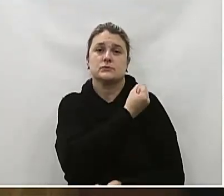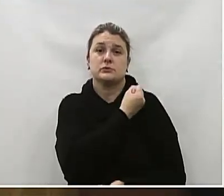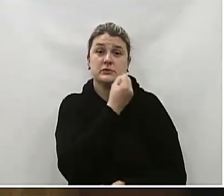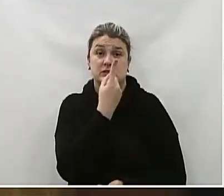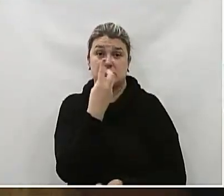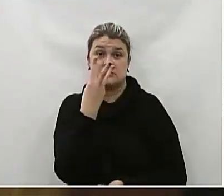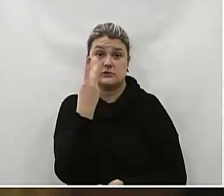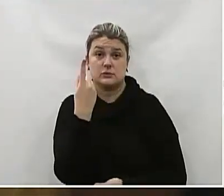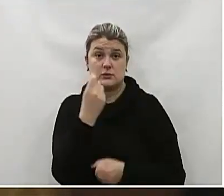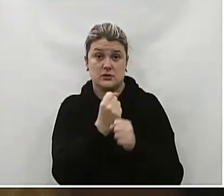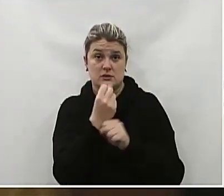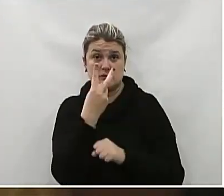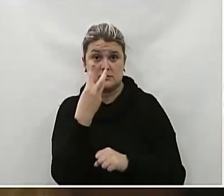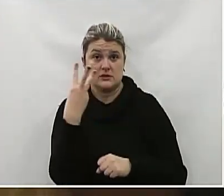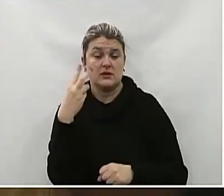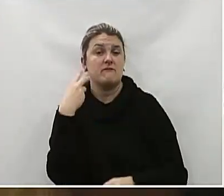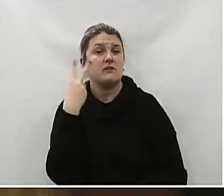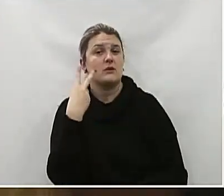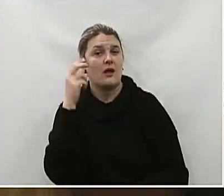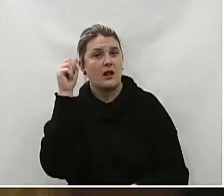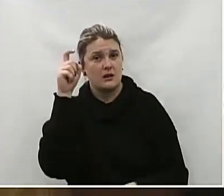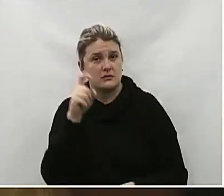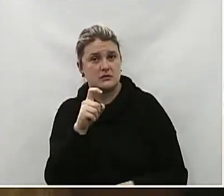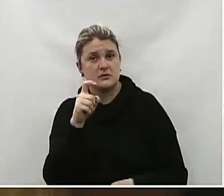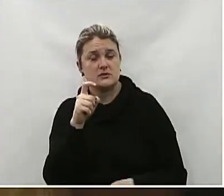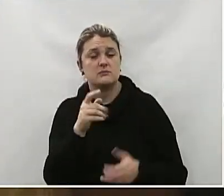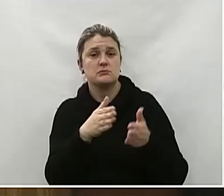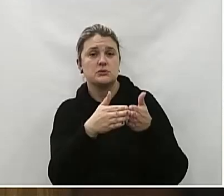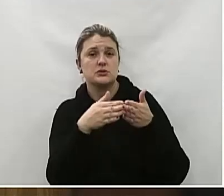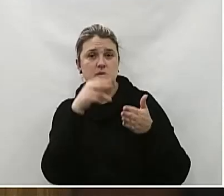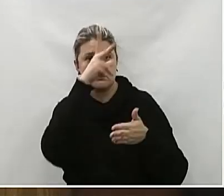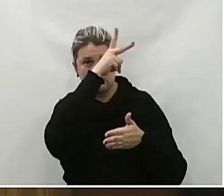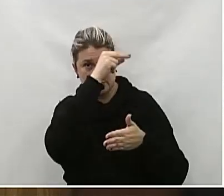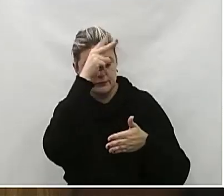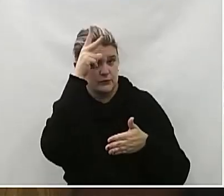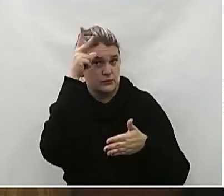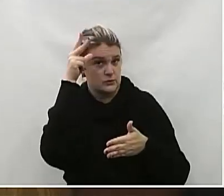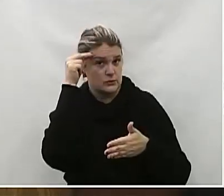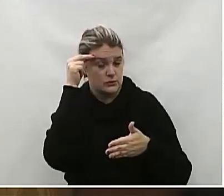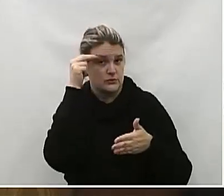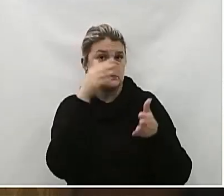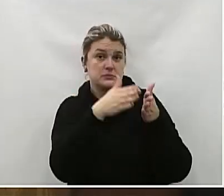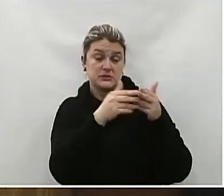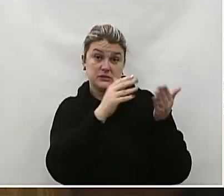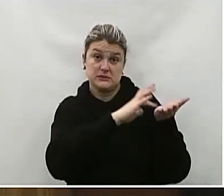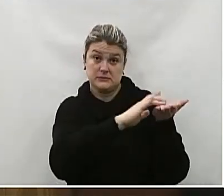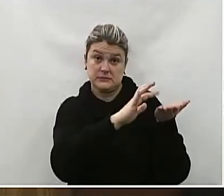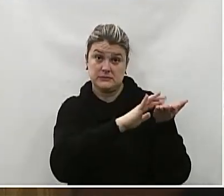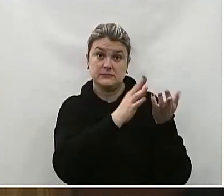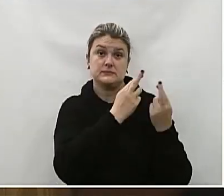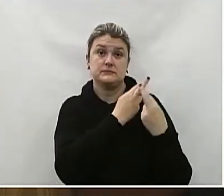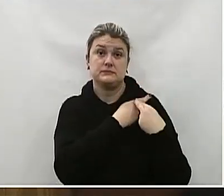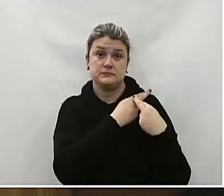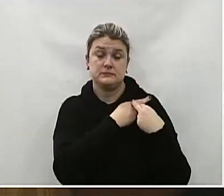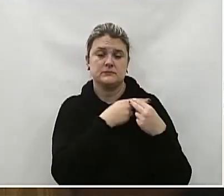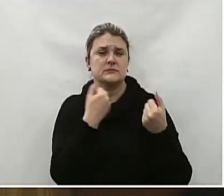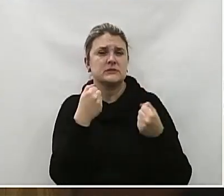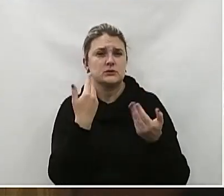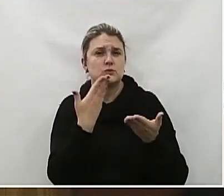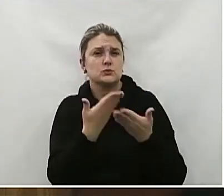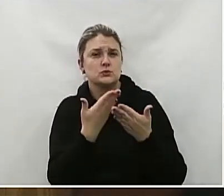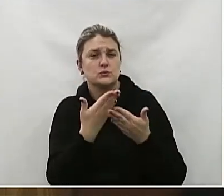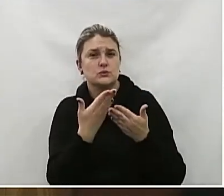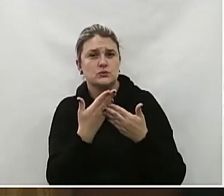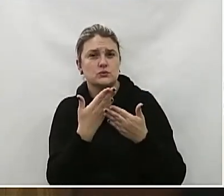131 de 2023 Vereador Alex Danastasio Ao Poder Executivo Municipal Por meio da Secretaria Competente Possam realizar